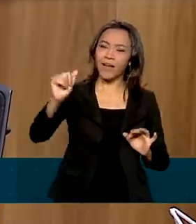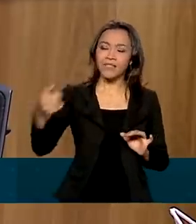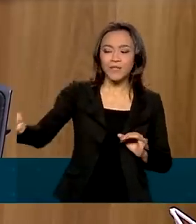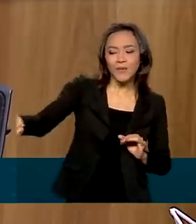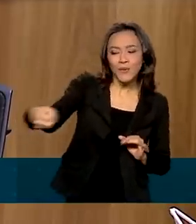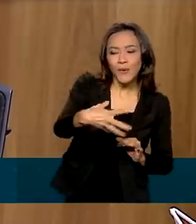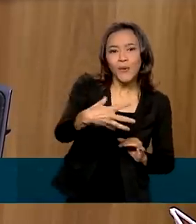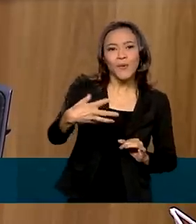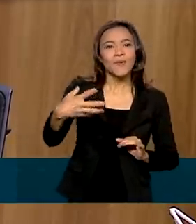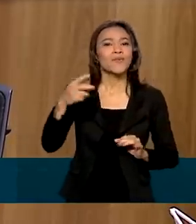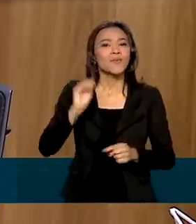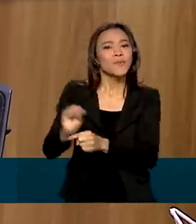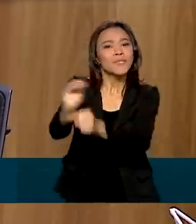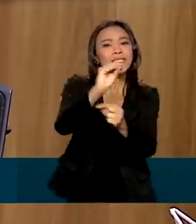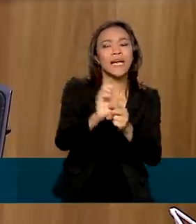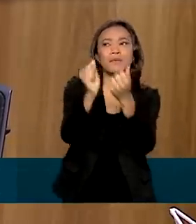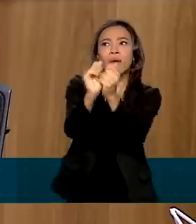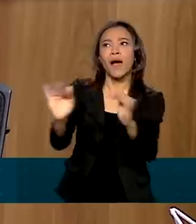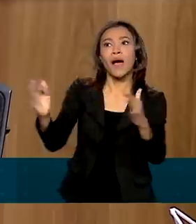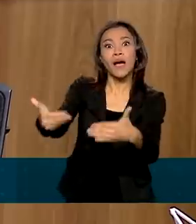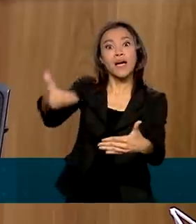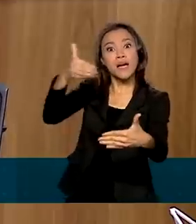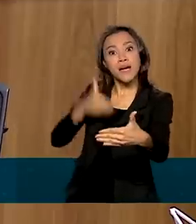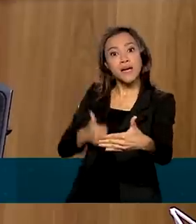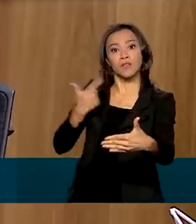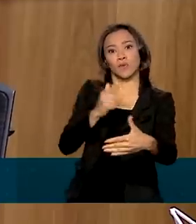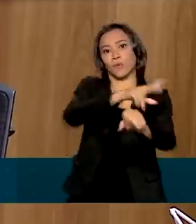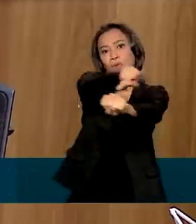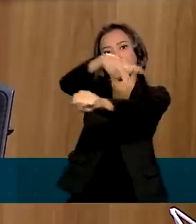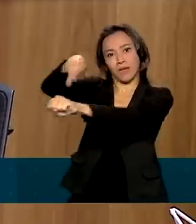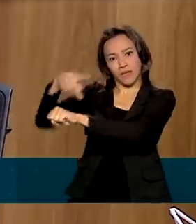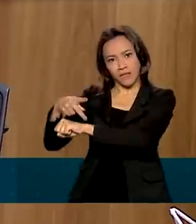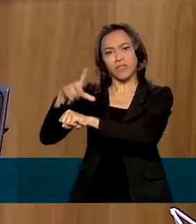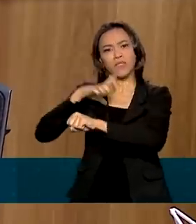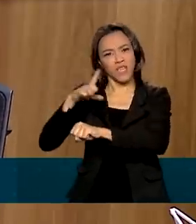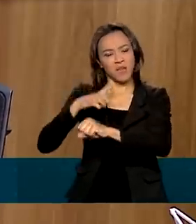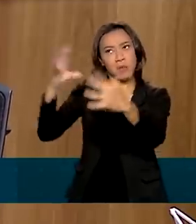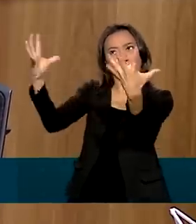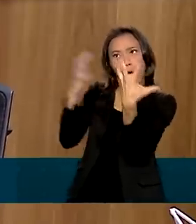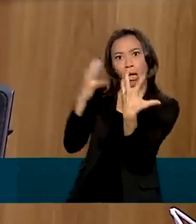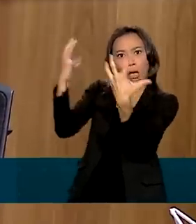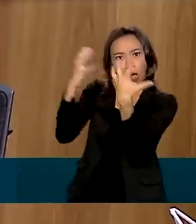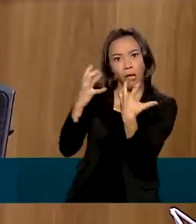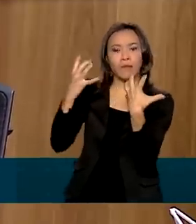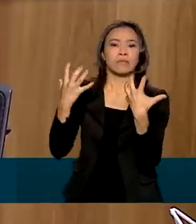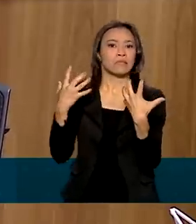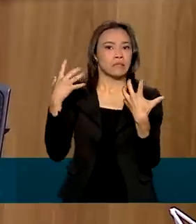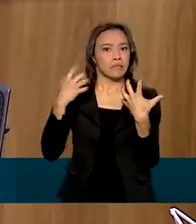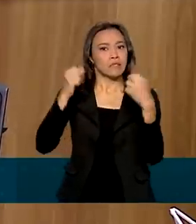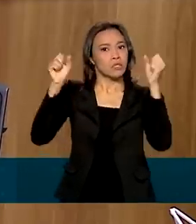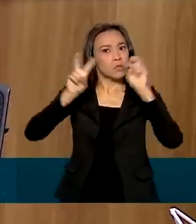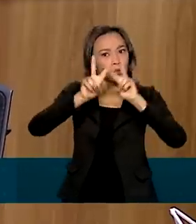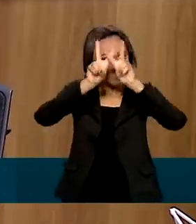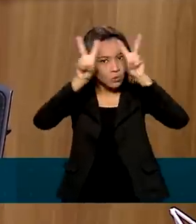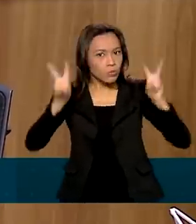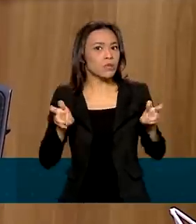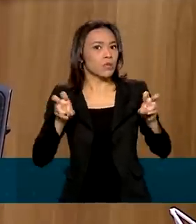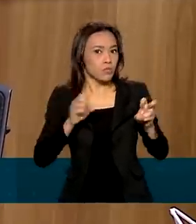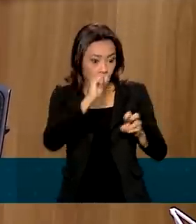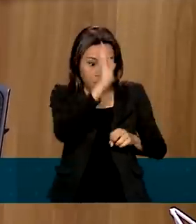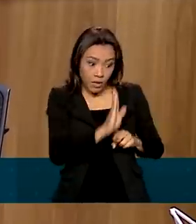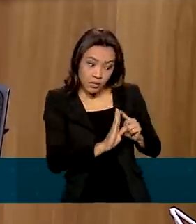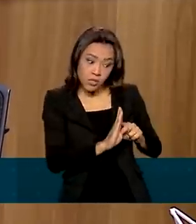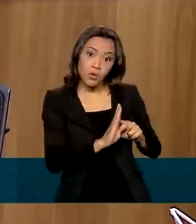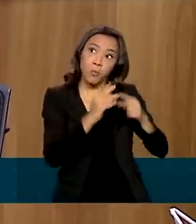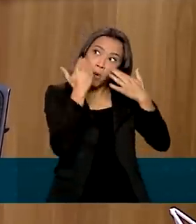economia verde antes dos outros países. Eu acredito que nós temos aí uma pressão internacional sobre um tema, sobre um tema que o Brasil pode